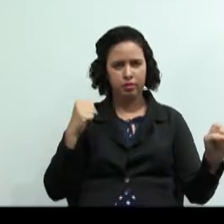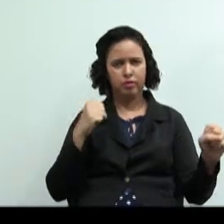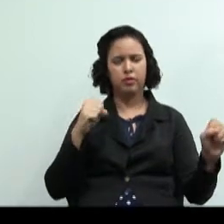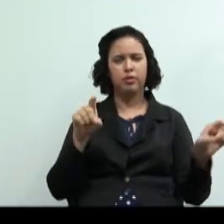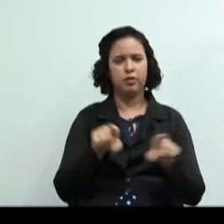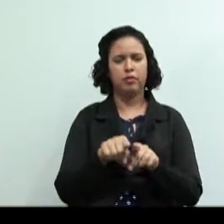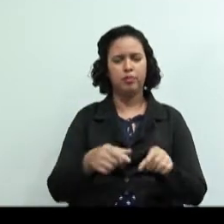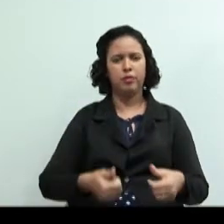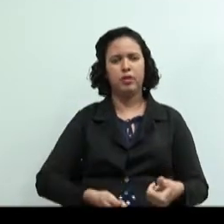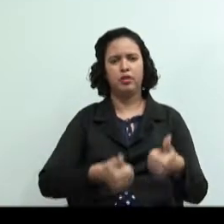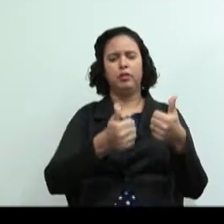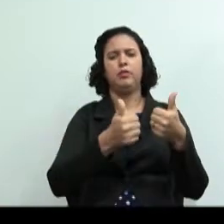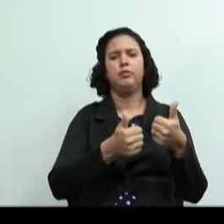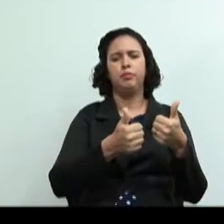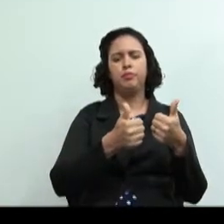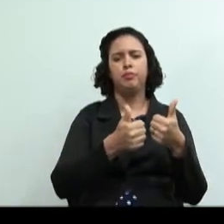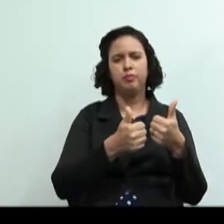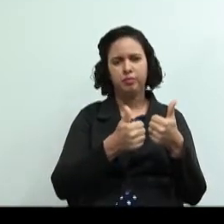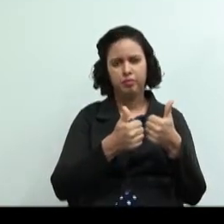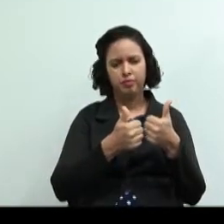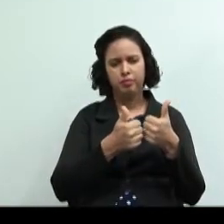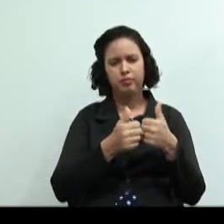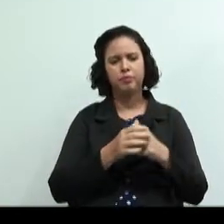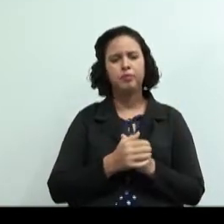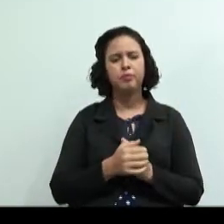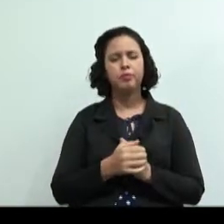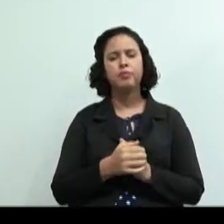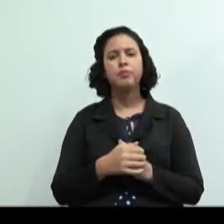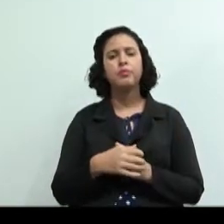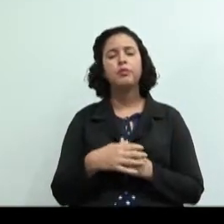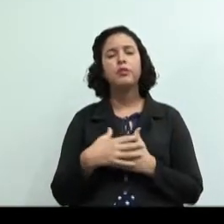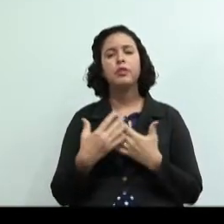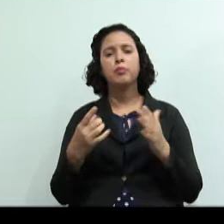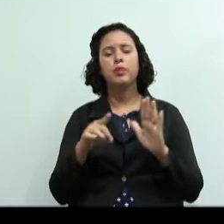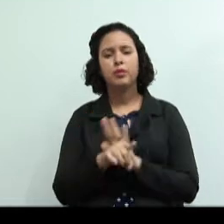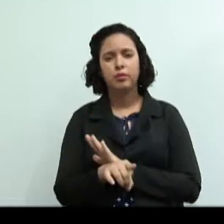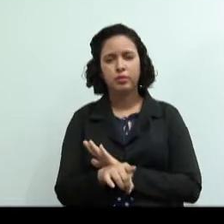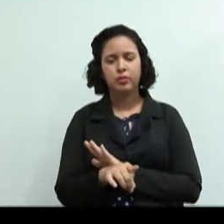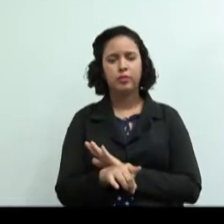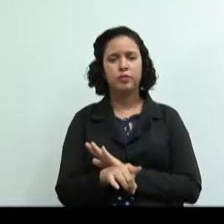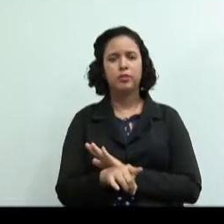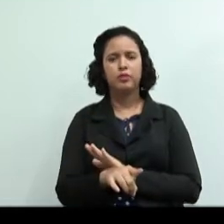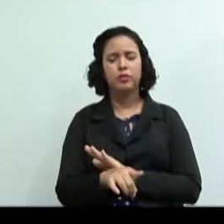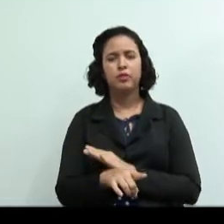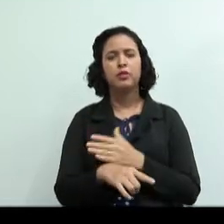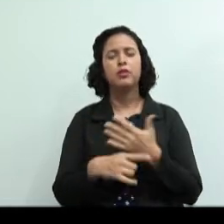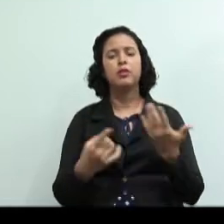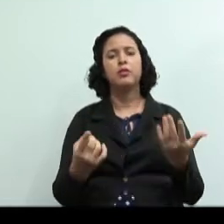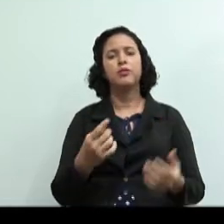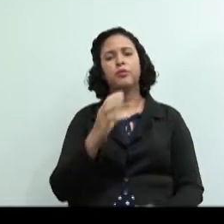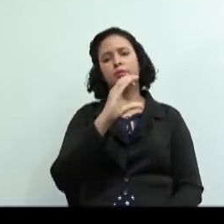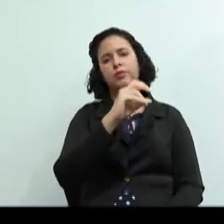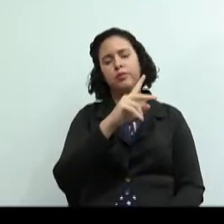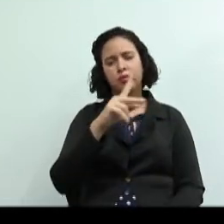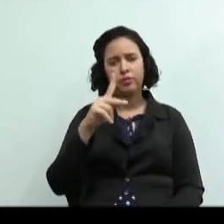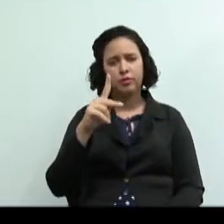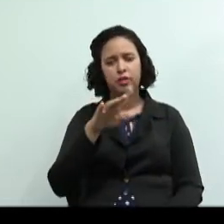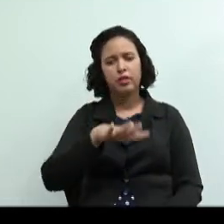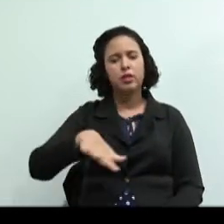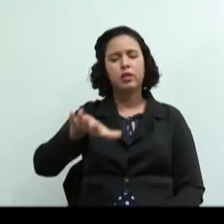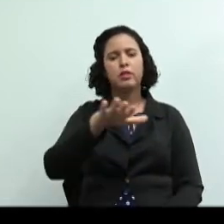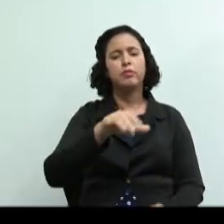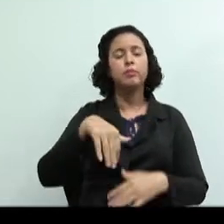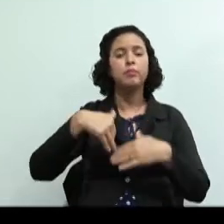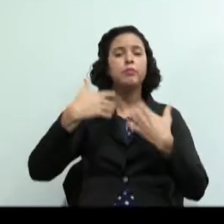pelo mercado imobiliário tradicional pessoal a pergunta a afirmativa acima de escrever uma cooperativa de que ramo